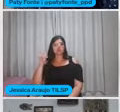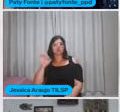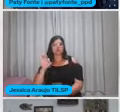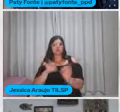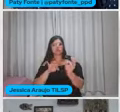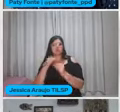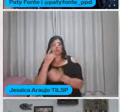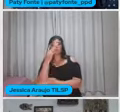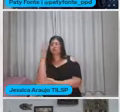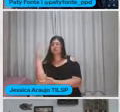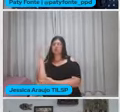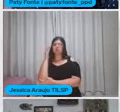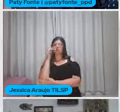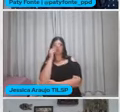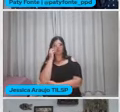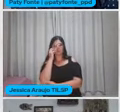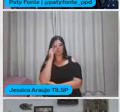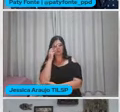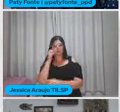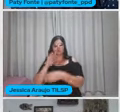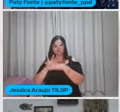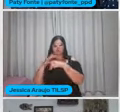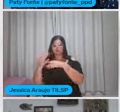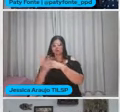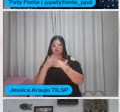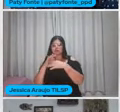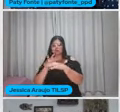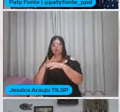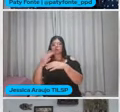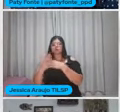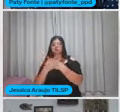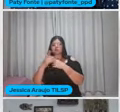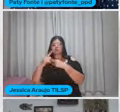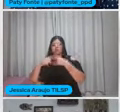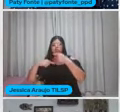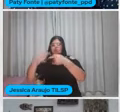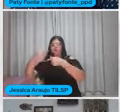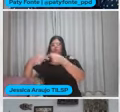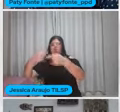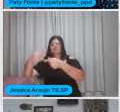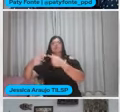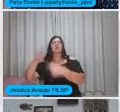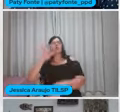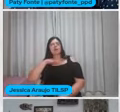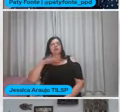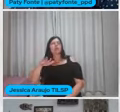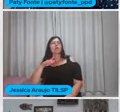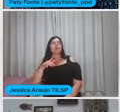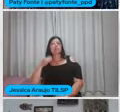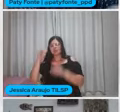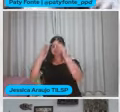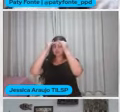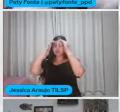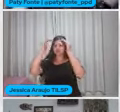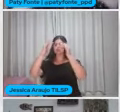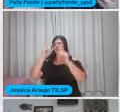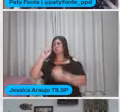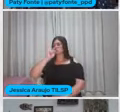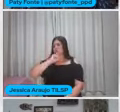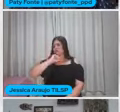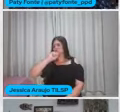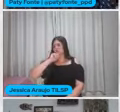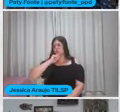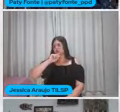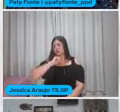com a natureza Que é a solidariedade intergeracional É a criança Ter respeito pelo mais velho Pelo